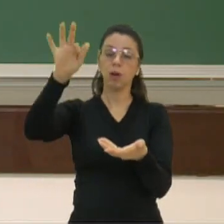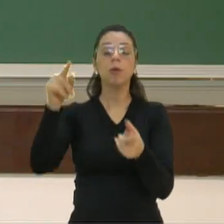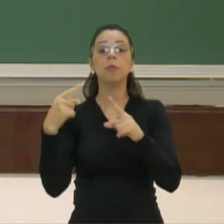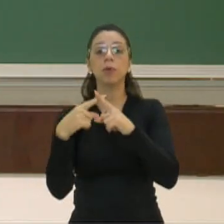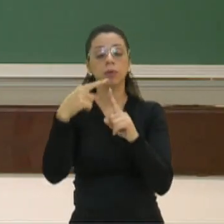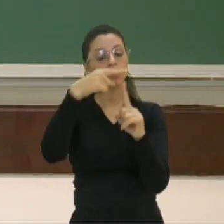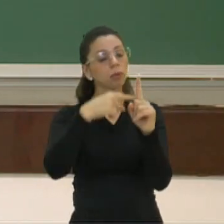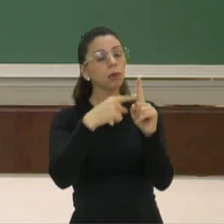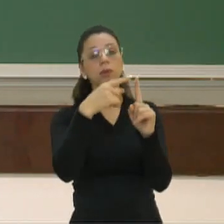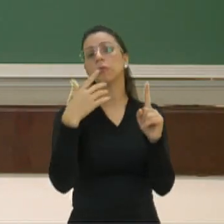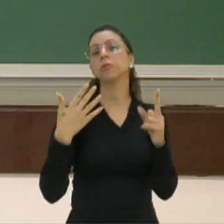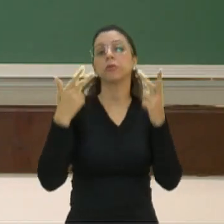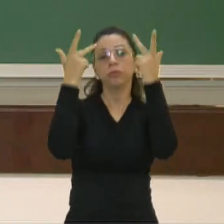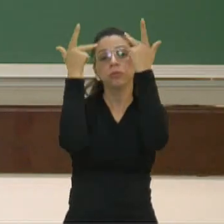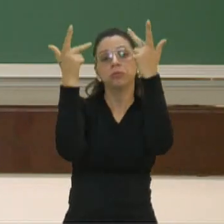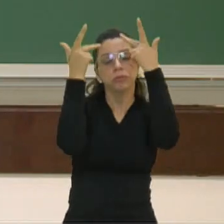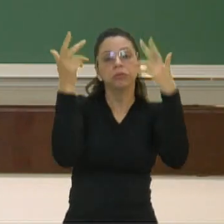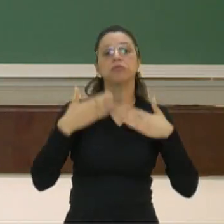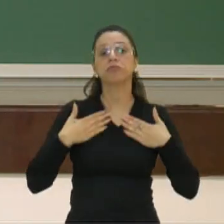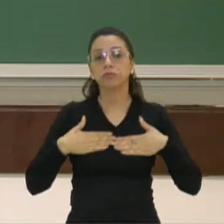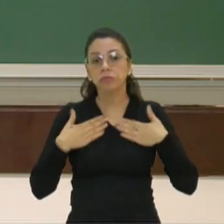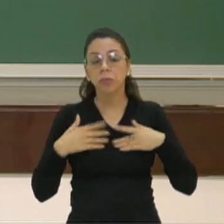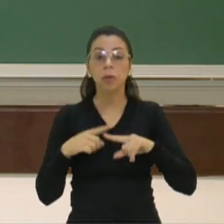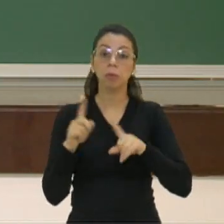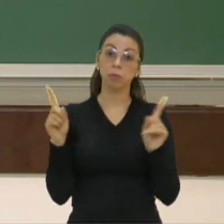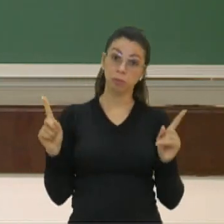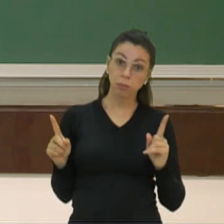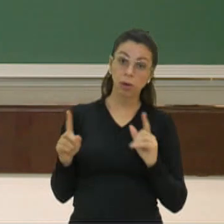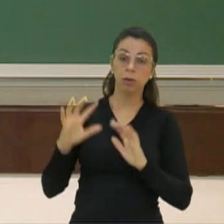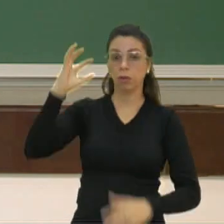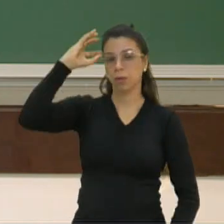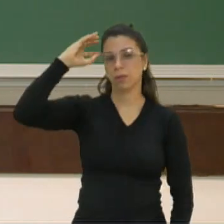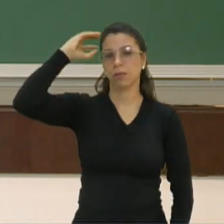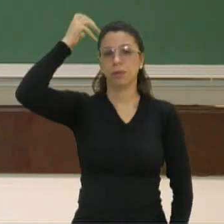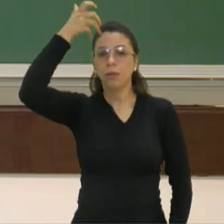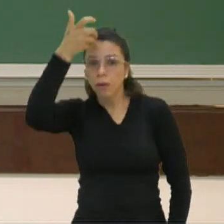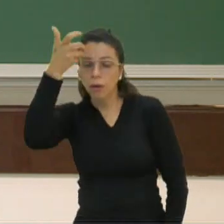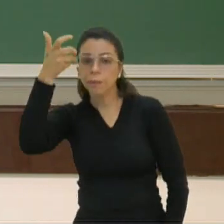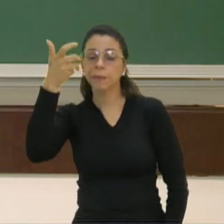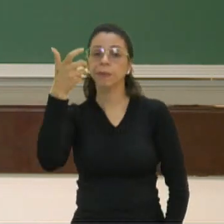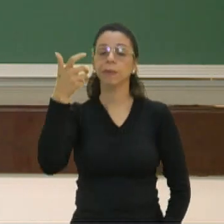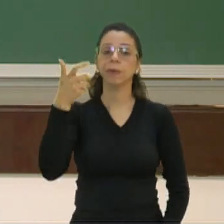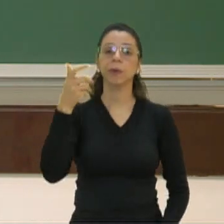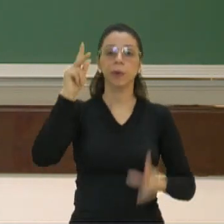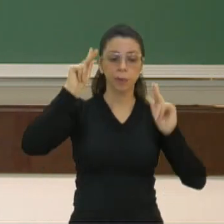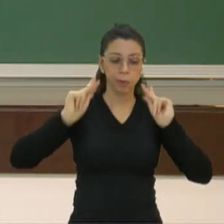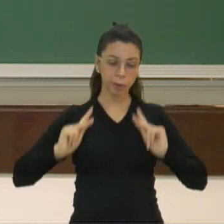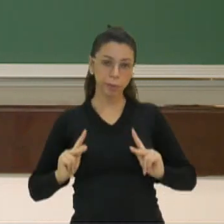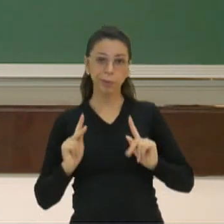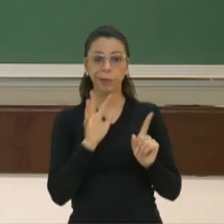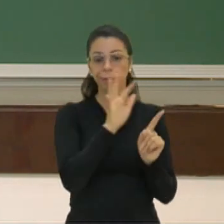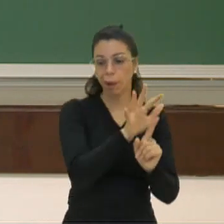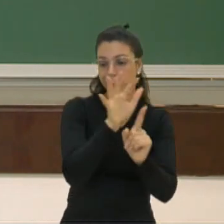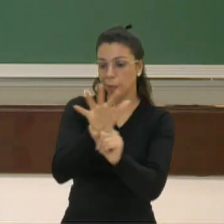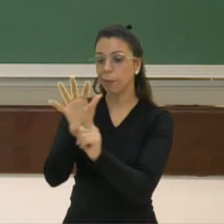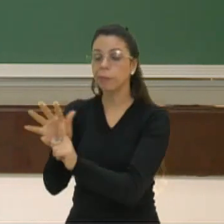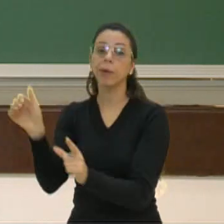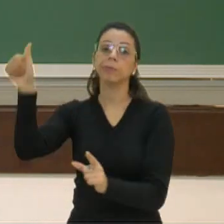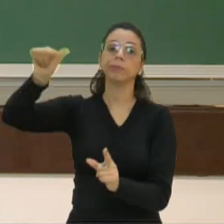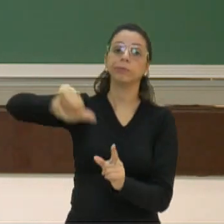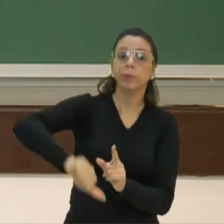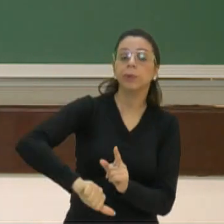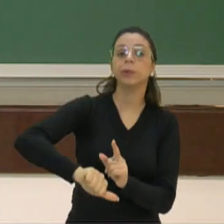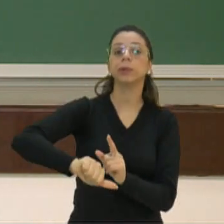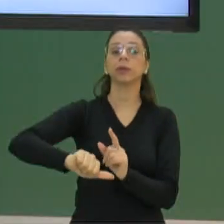agradável aqui. Porém, com os nossos hábitos e com tudo que o homem vem fazendo, a gente tem piorado